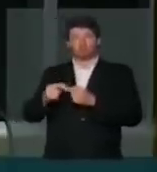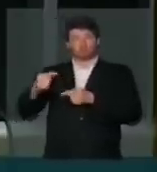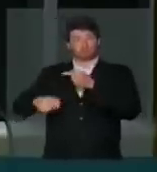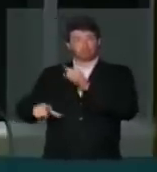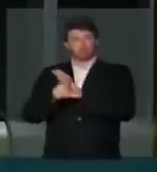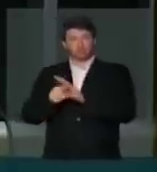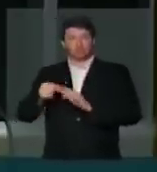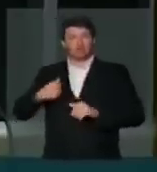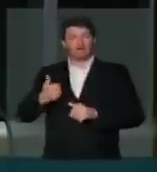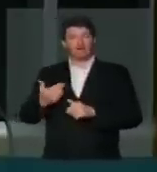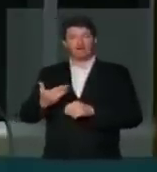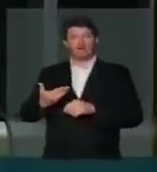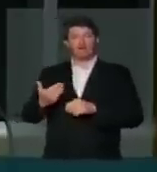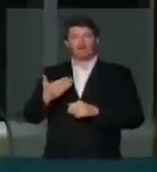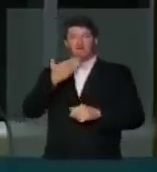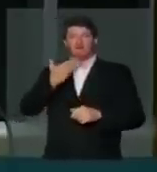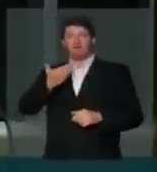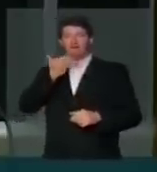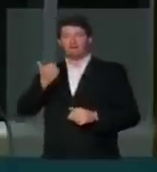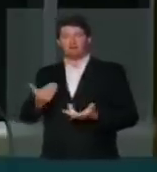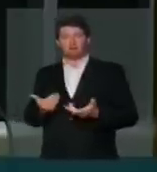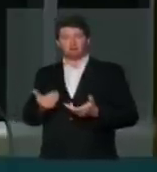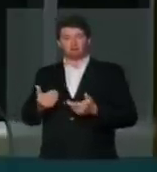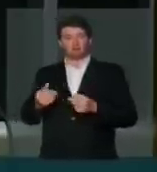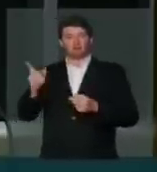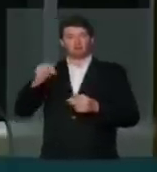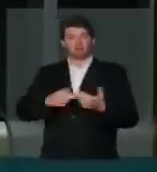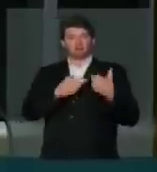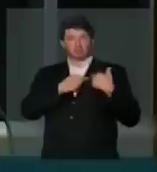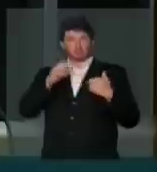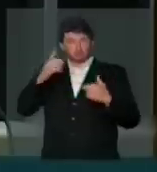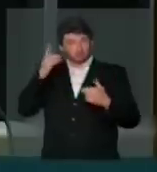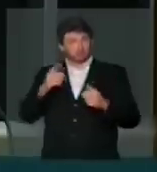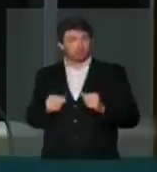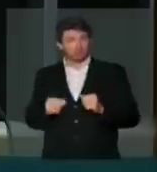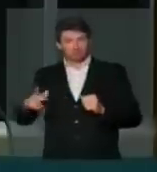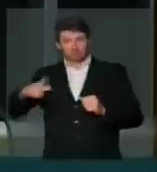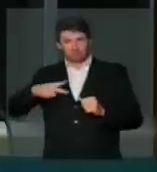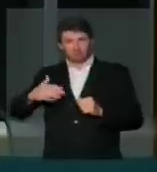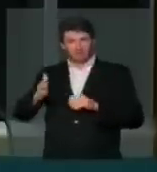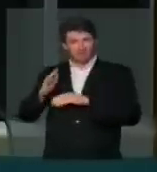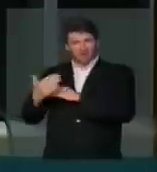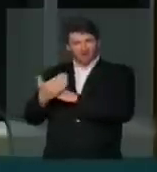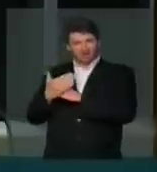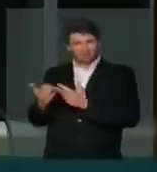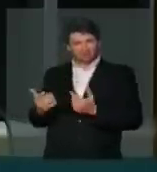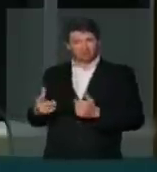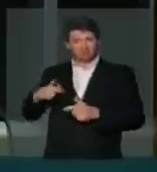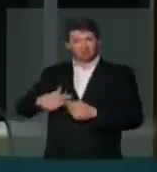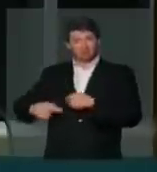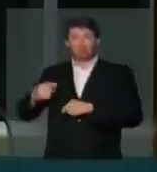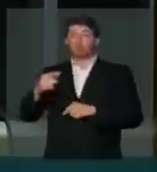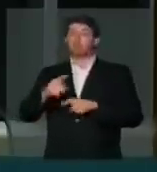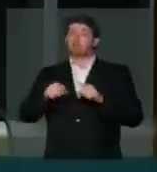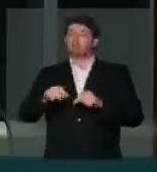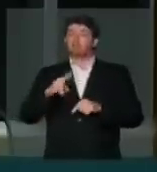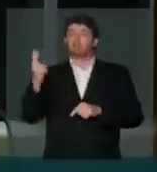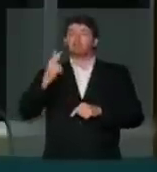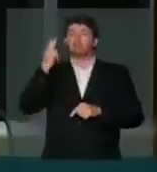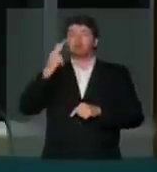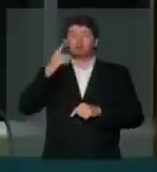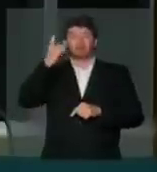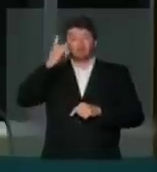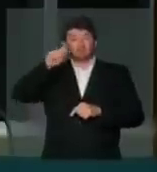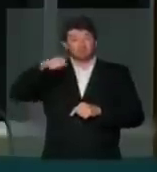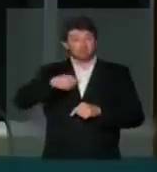tirar vantagem, inclusive, derivada de um mandato parlamentar, muito precioso que todos recebemos, todos